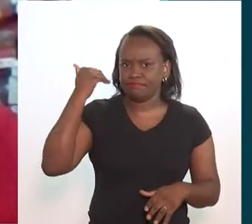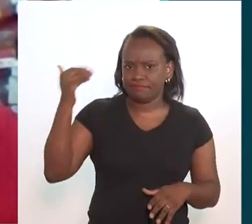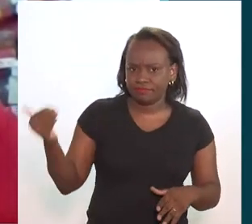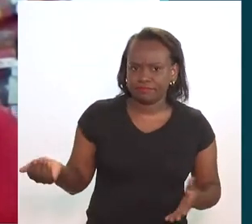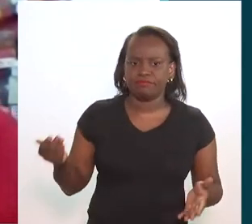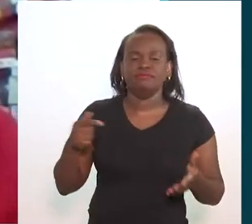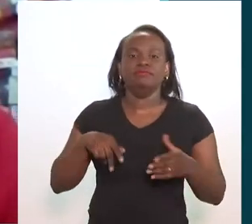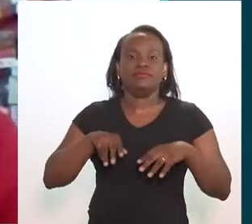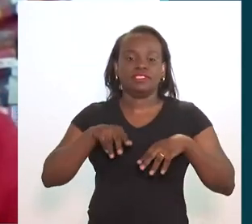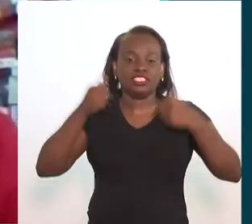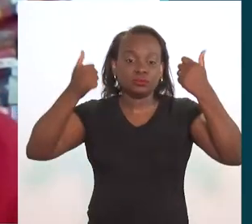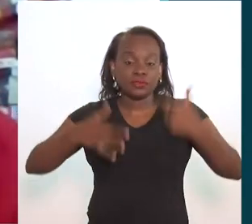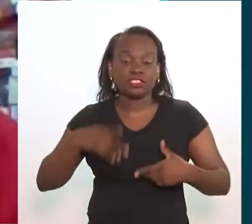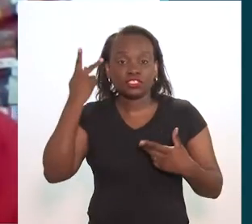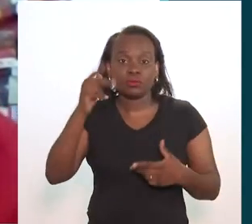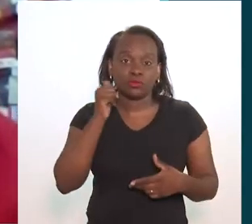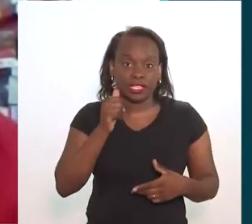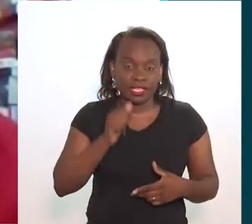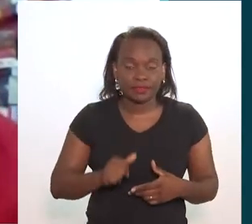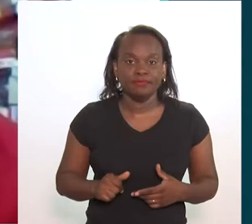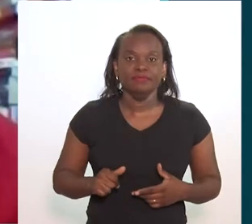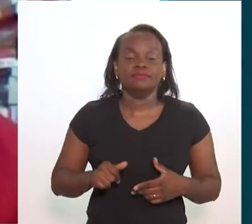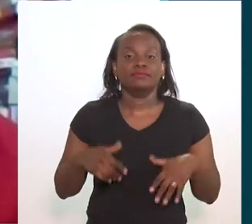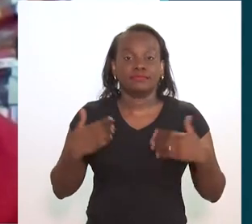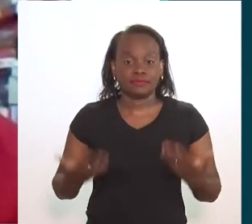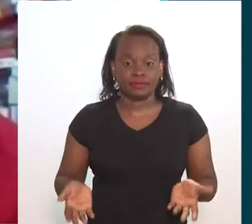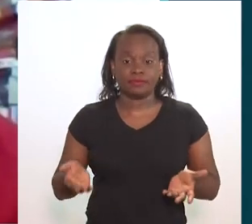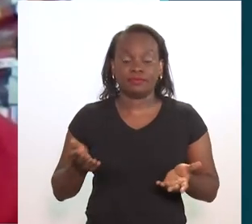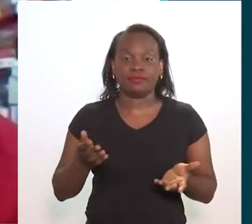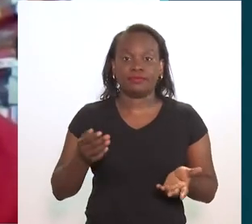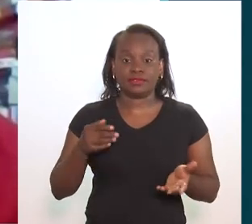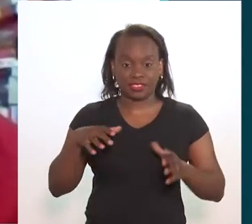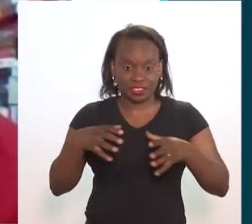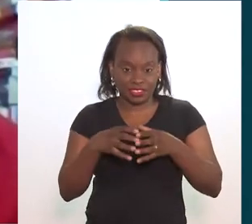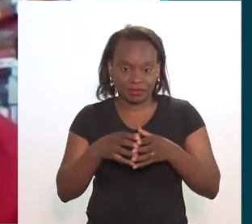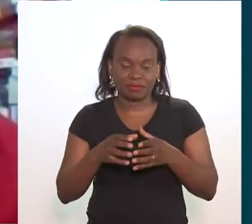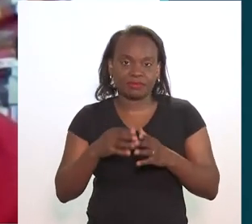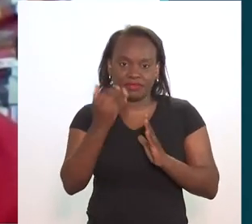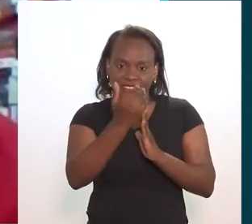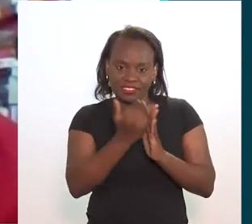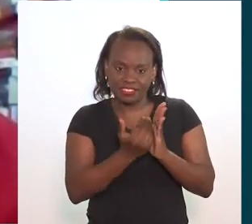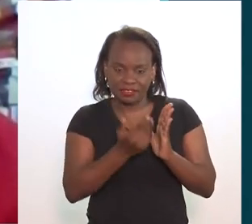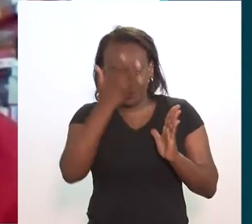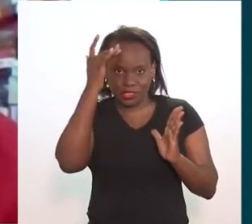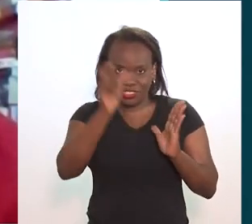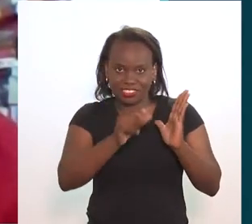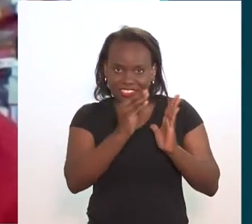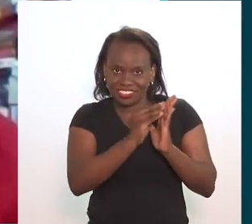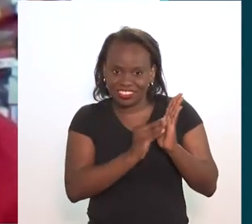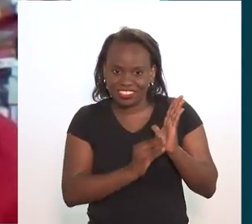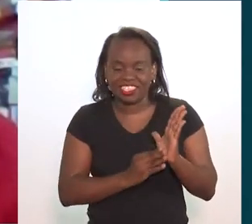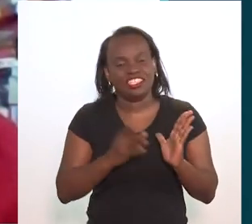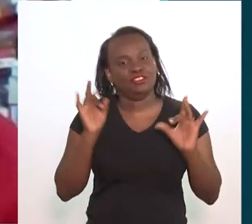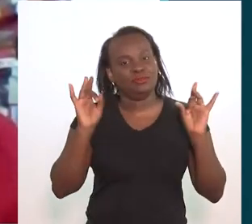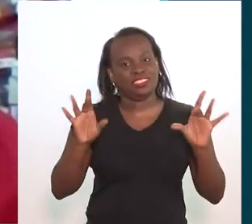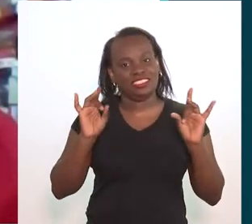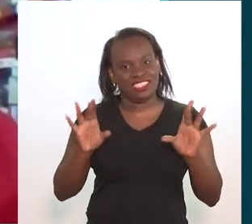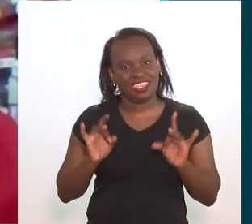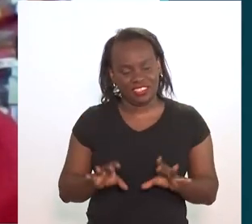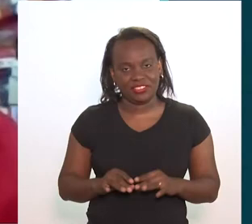São falas de mulheres. Então, enfim, esse elenco é um elenco muito especial.